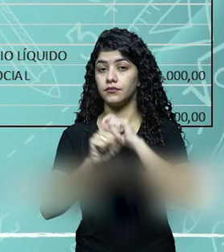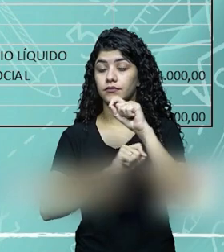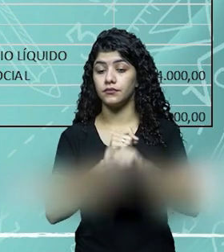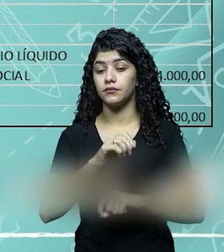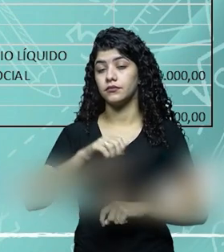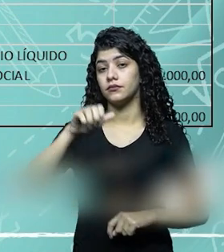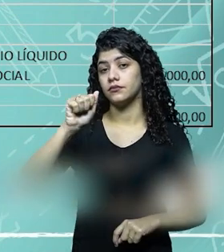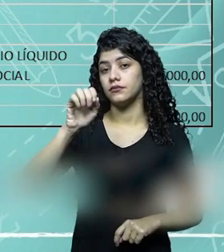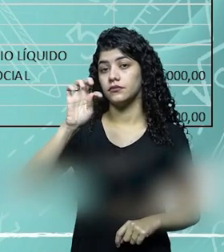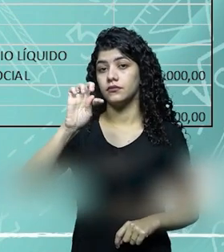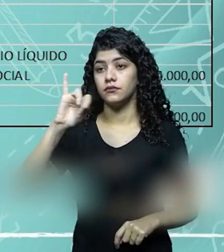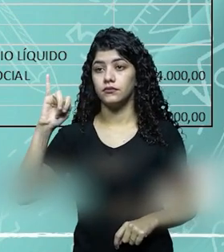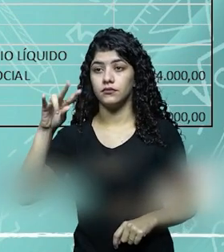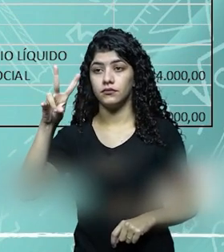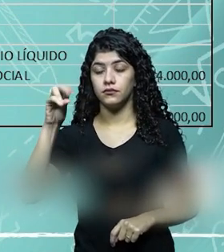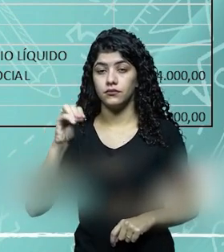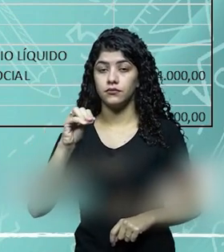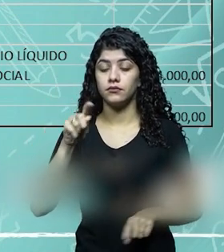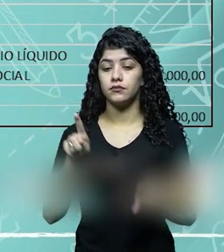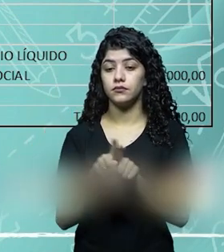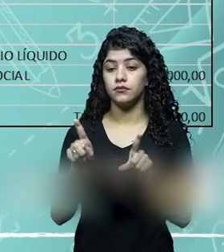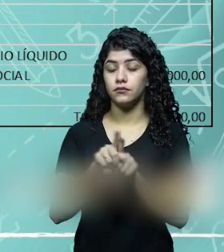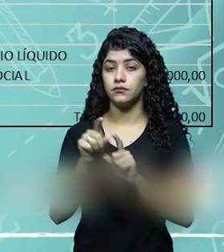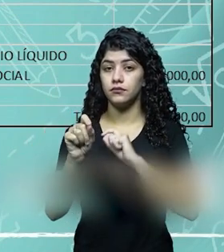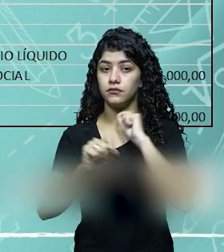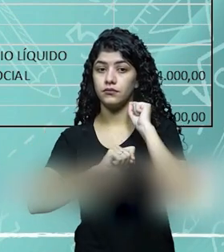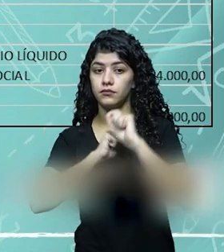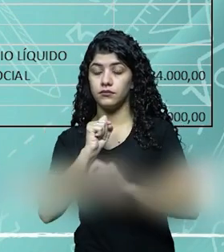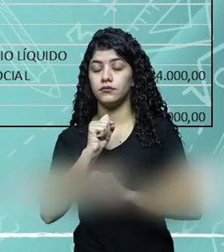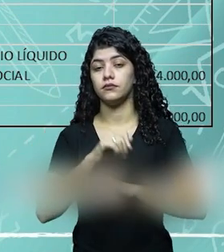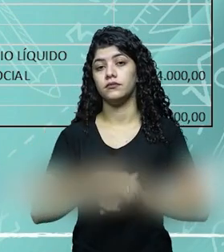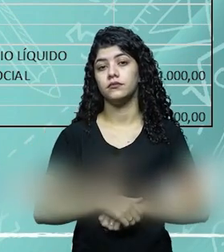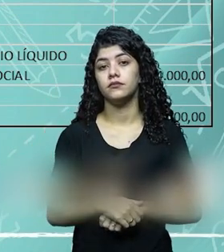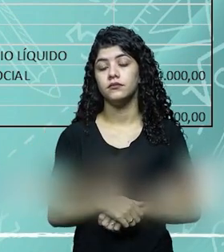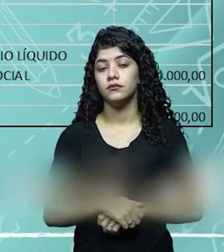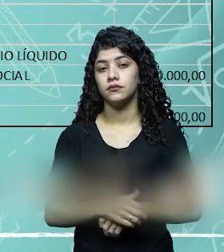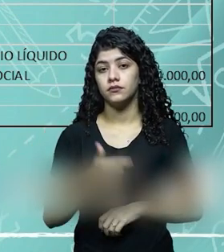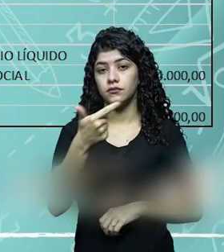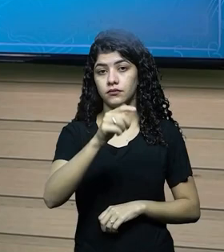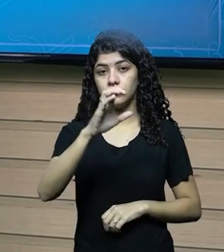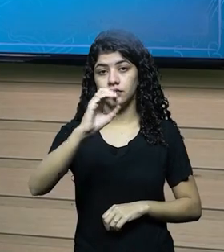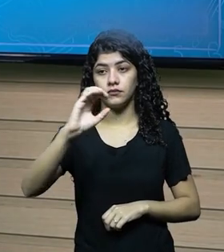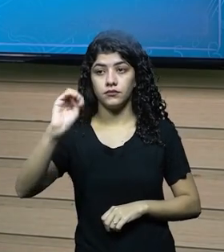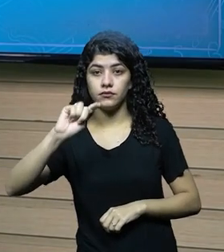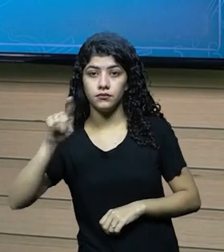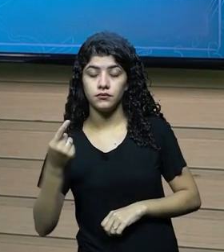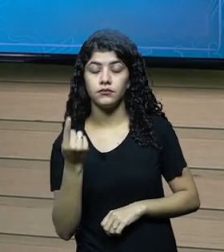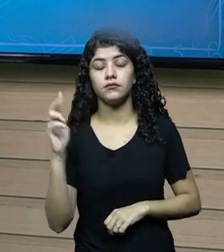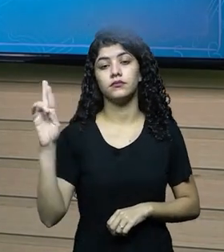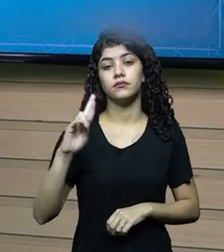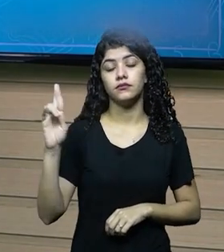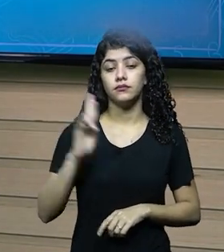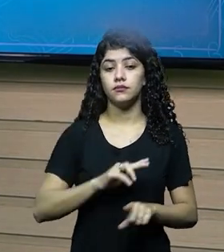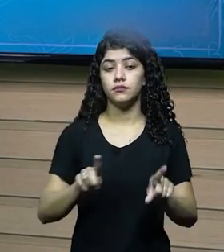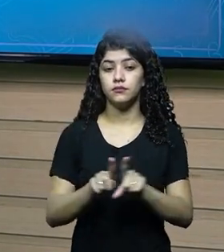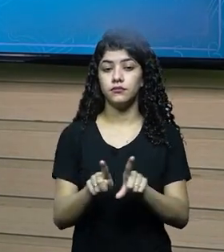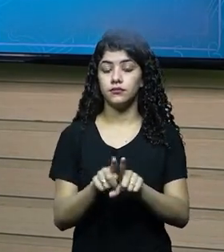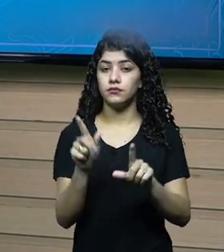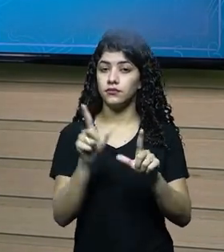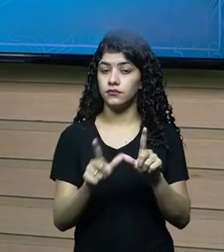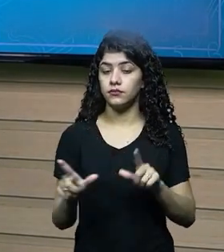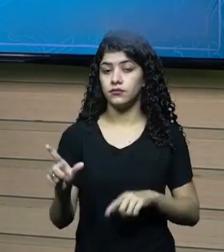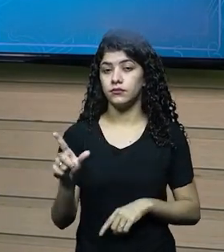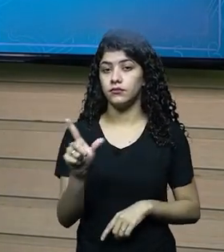também, um valor registrado em terrenos, no valor de 200 mil reais. Então, pela lógica da